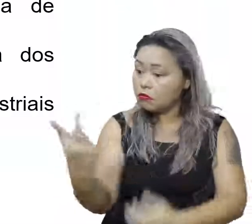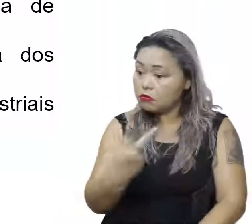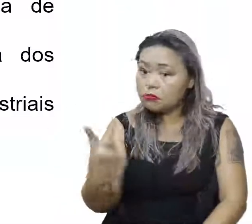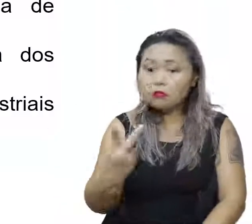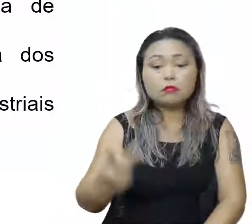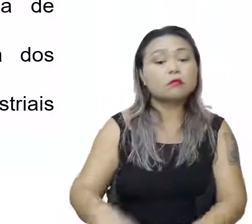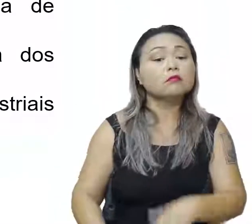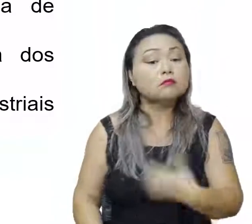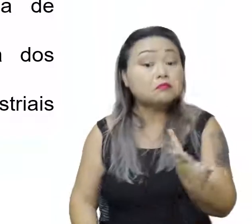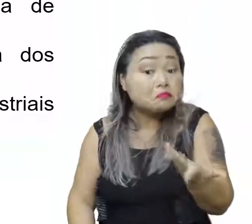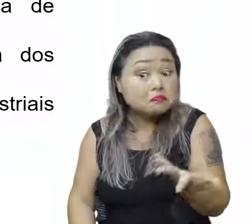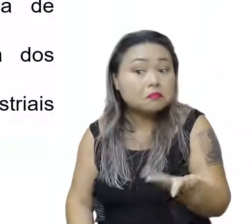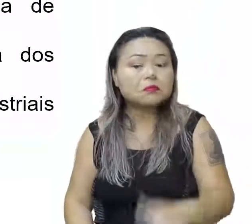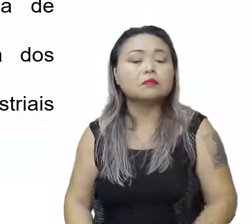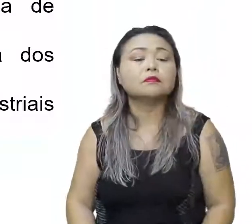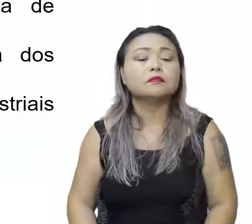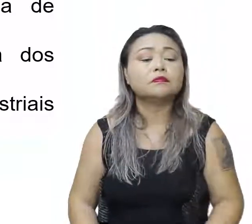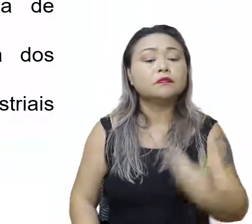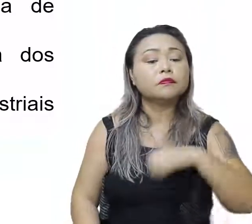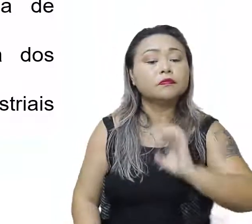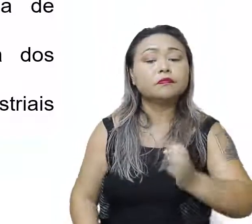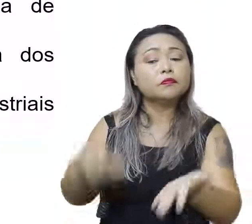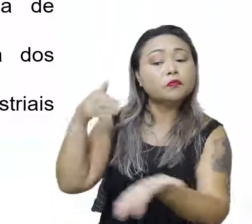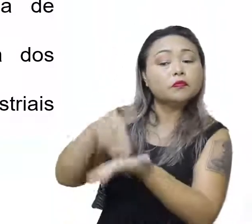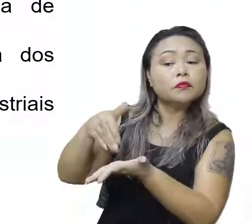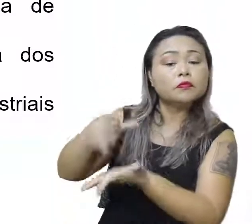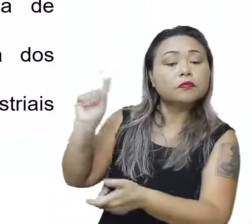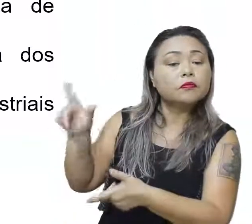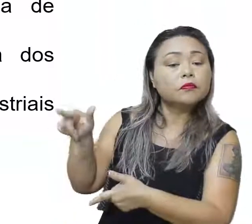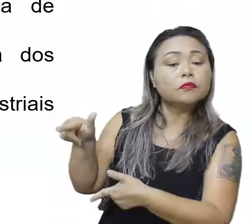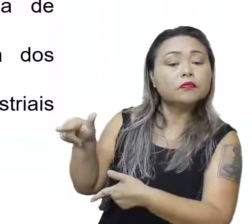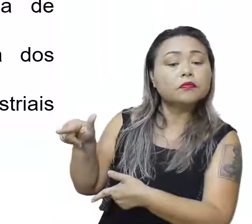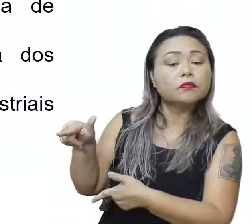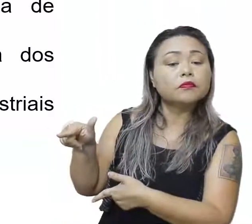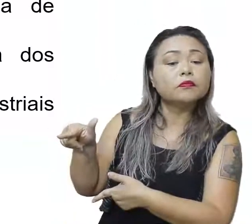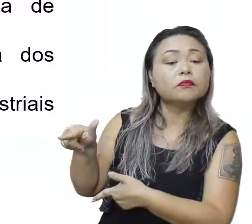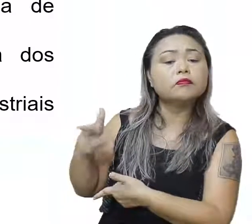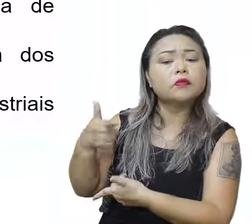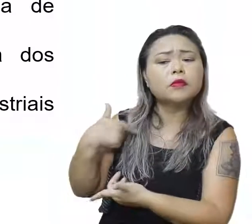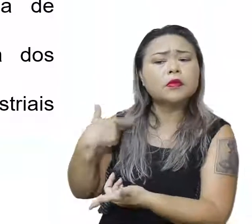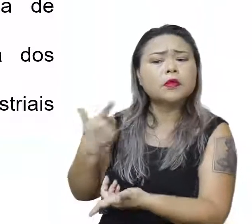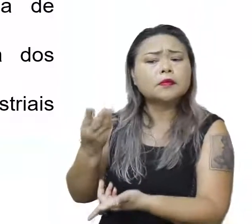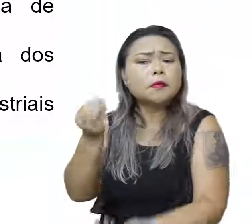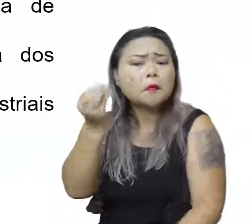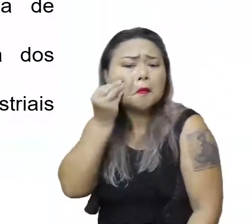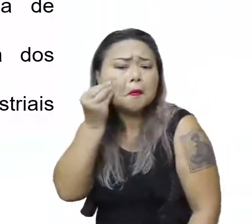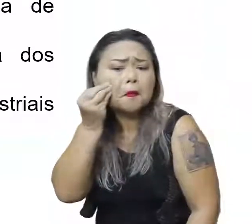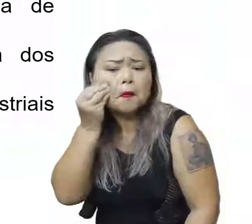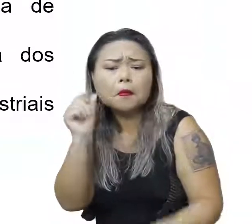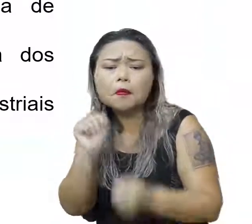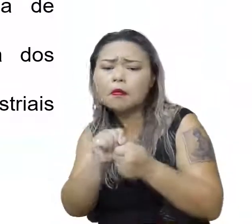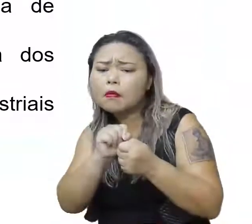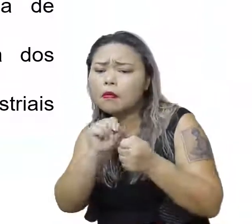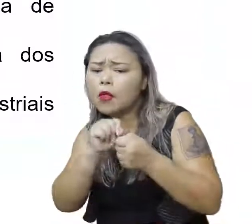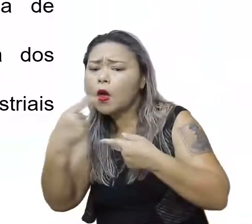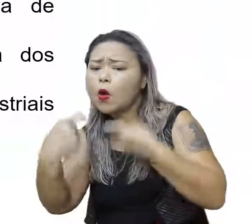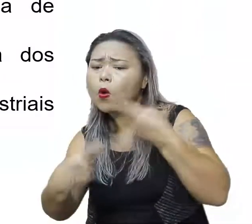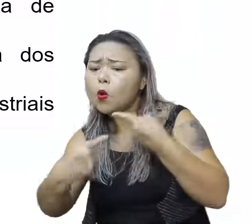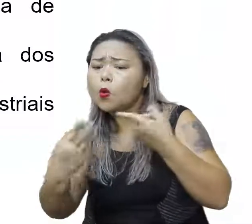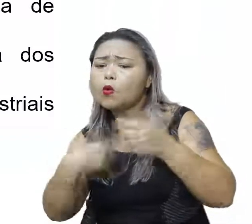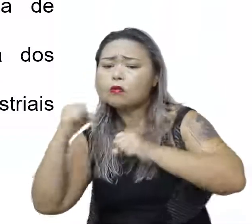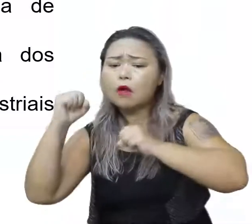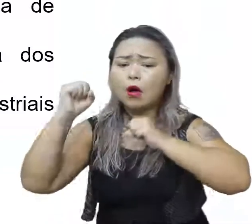si mesmos. E, por último, a tentativa de redefinição das políticas